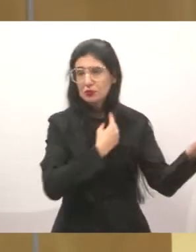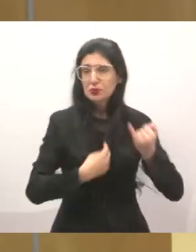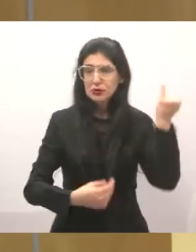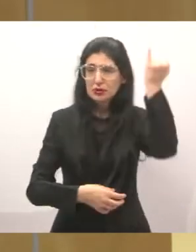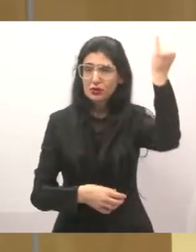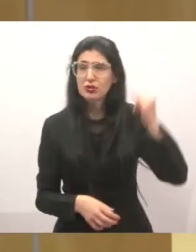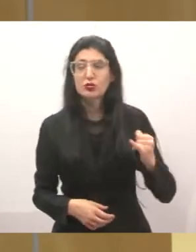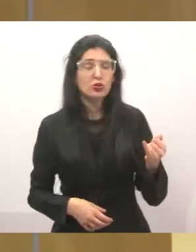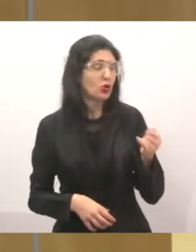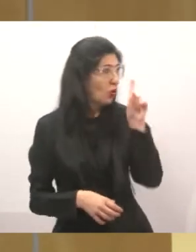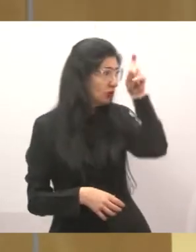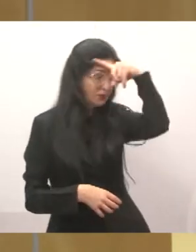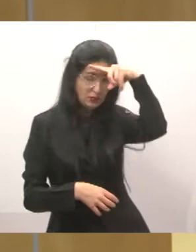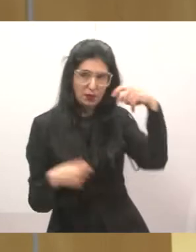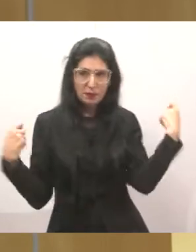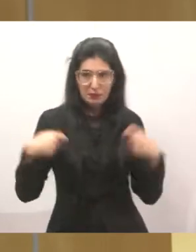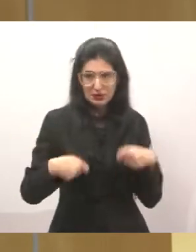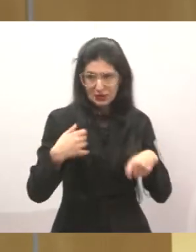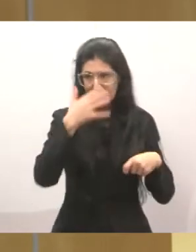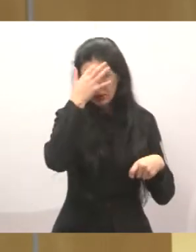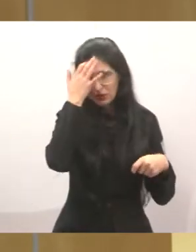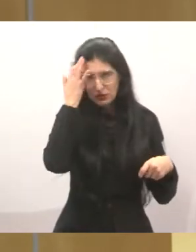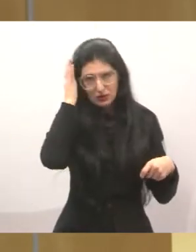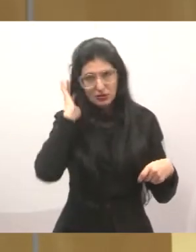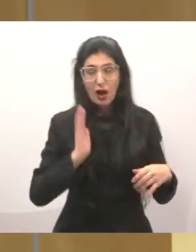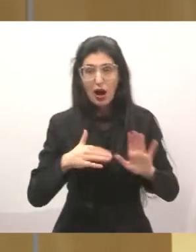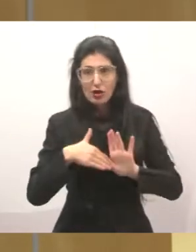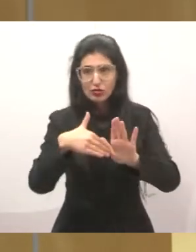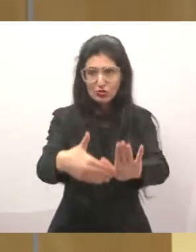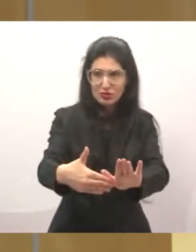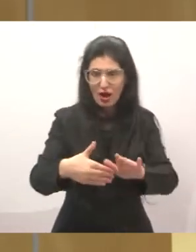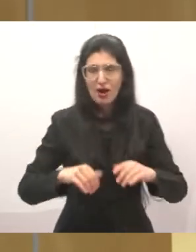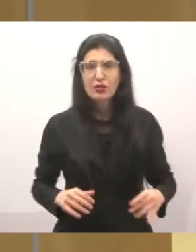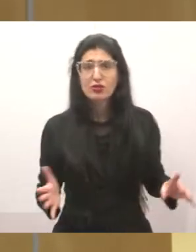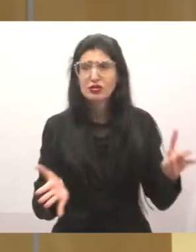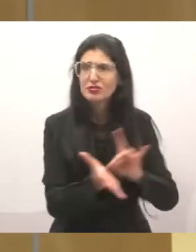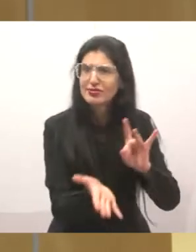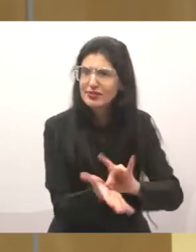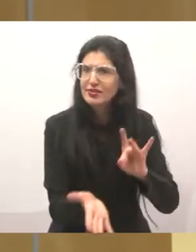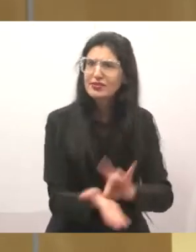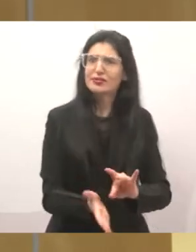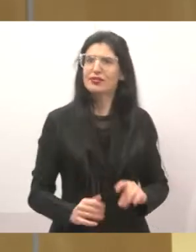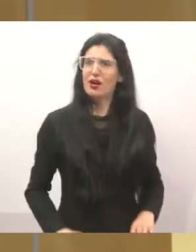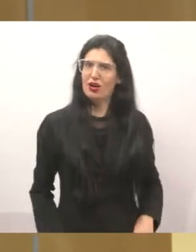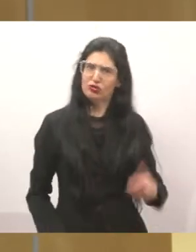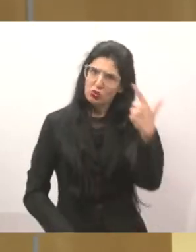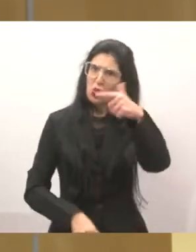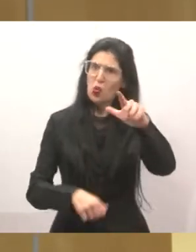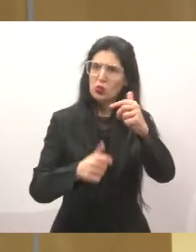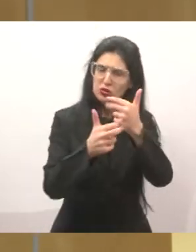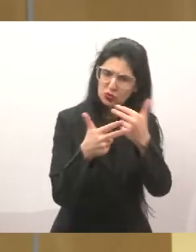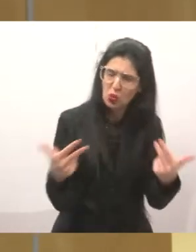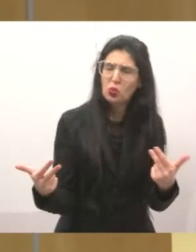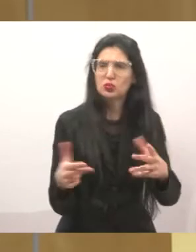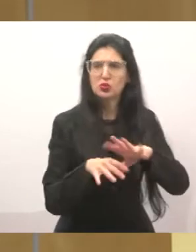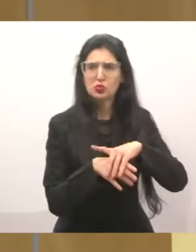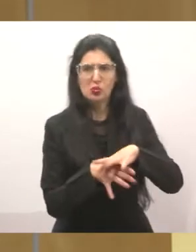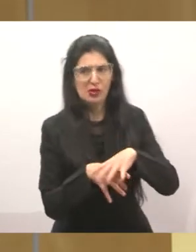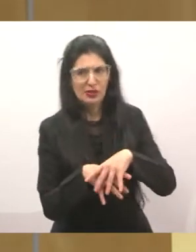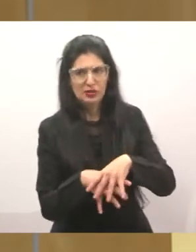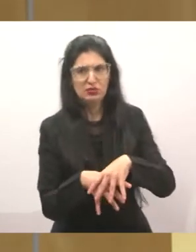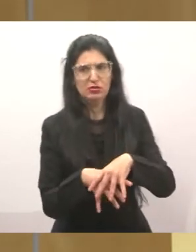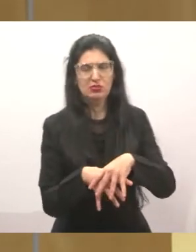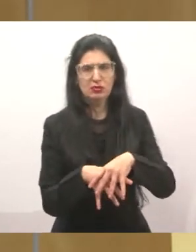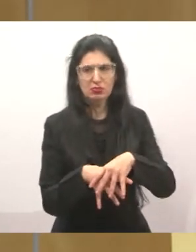cidade que tem que atender todos que precisam e que necessitam da saúde. Eu acho que tem que caminhar junto.